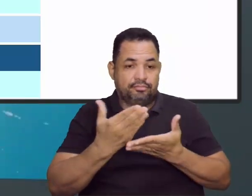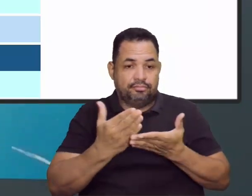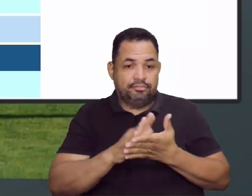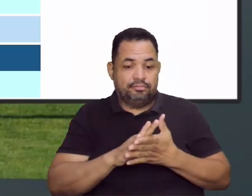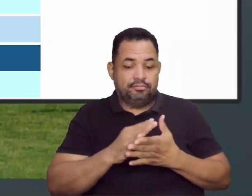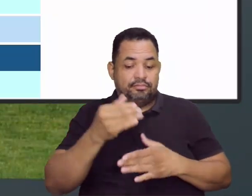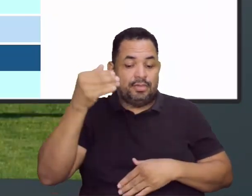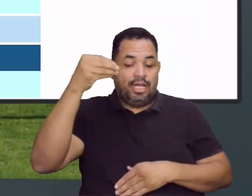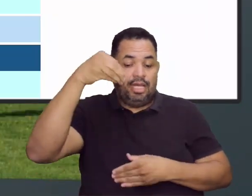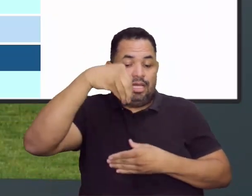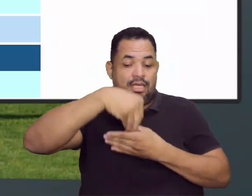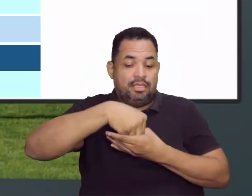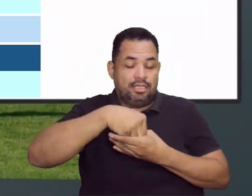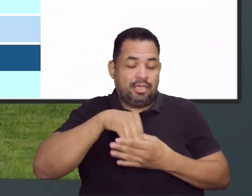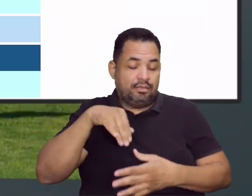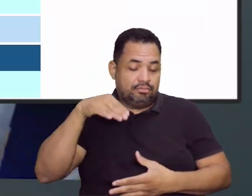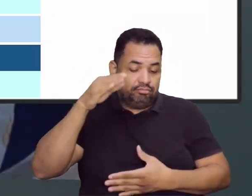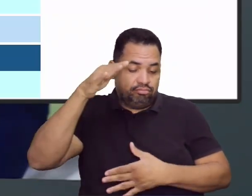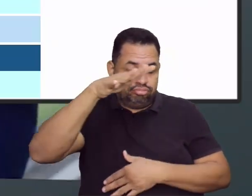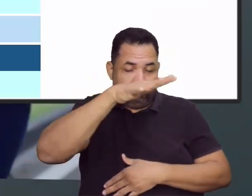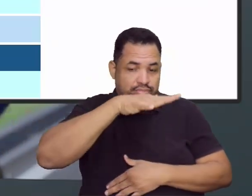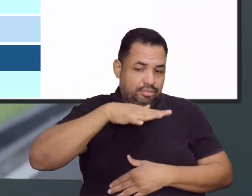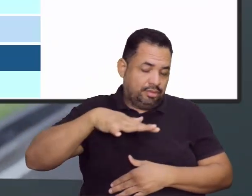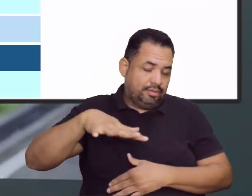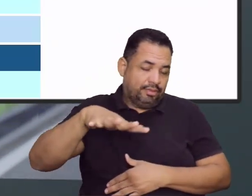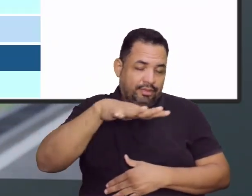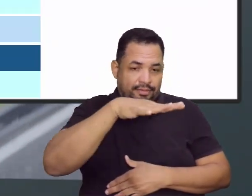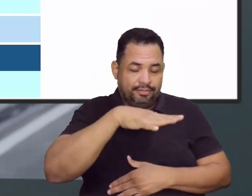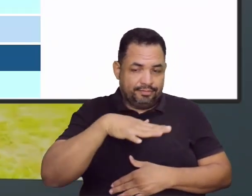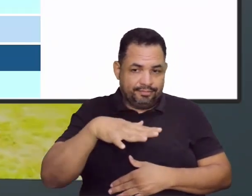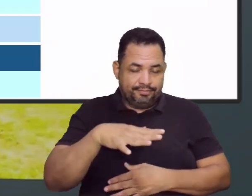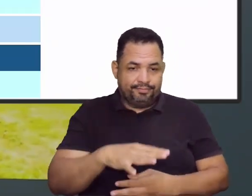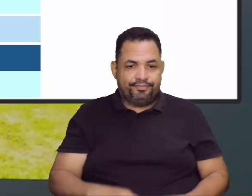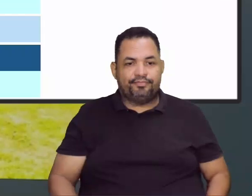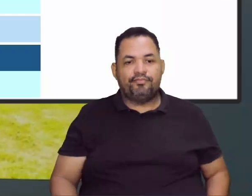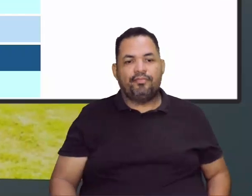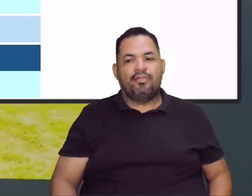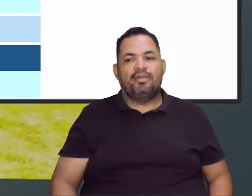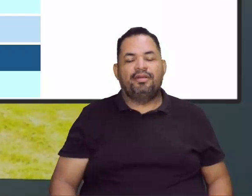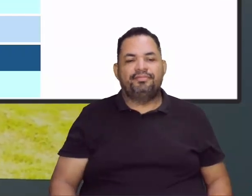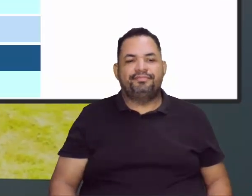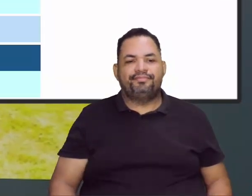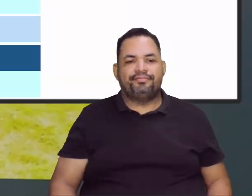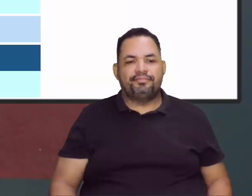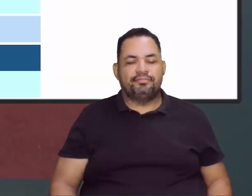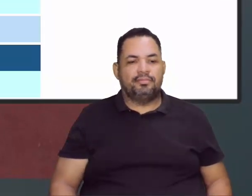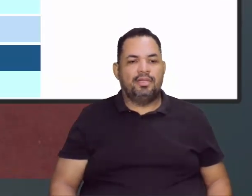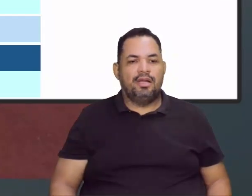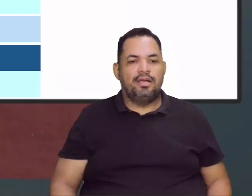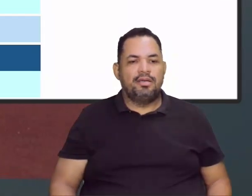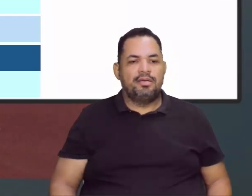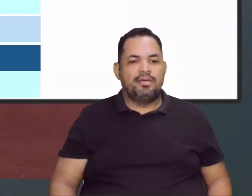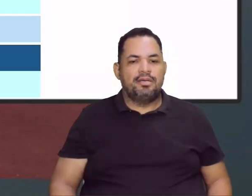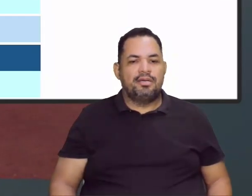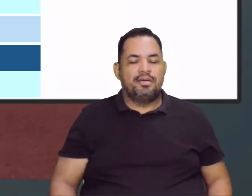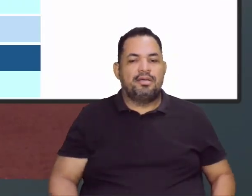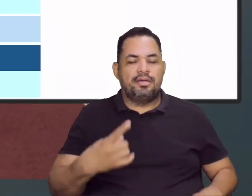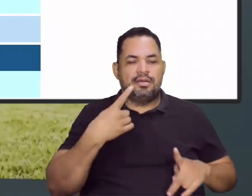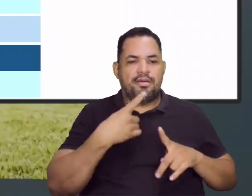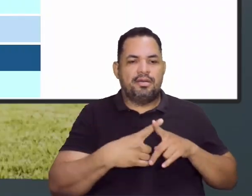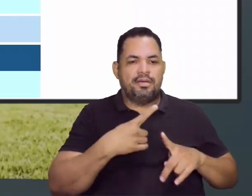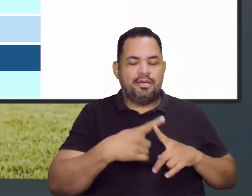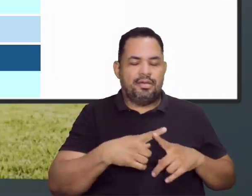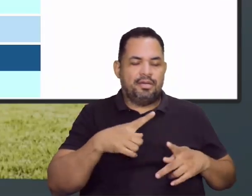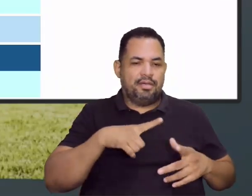imerso nesse contexto aí, desse cenário que você se propôs a jogar. Então, nesse sentido, é muito bom, porque a gente